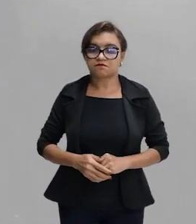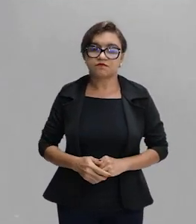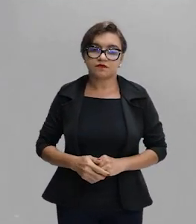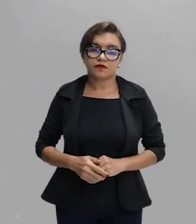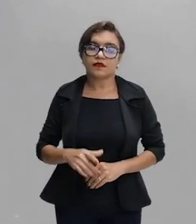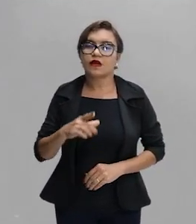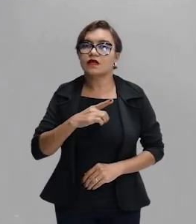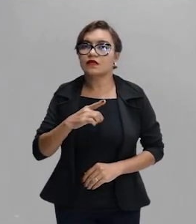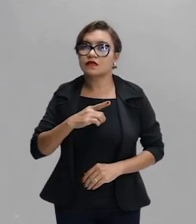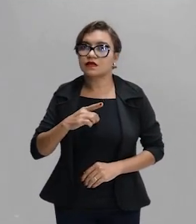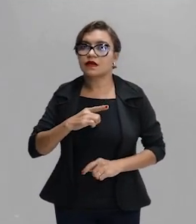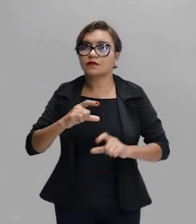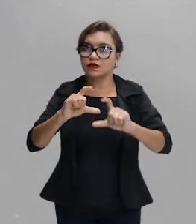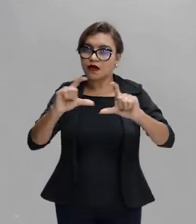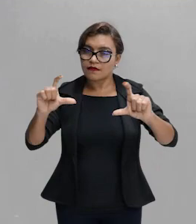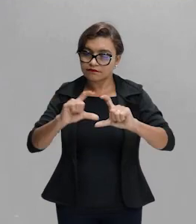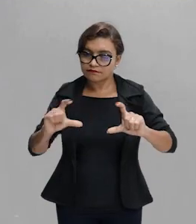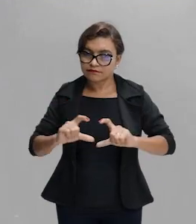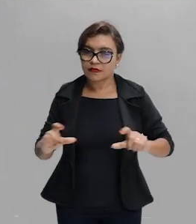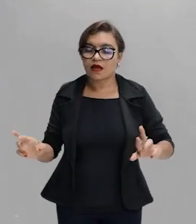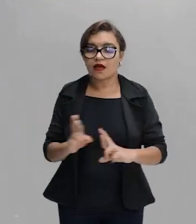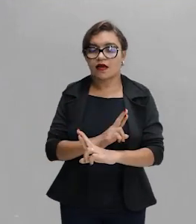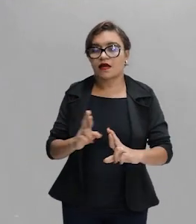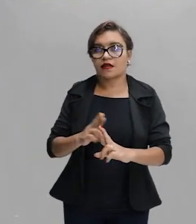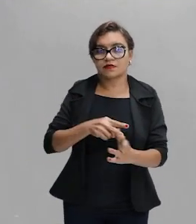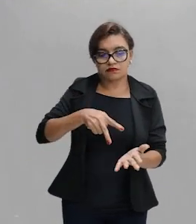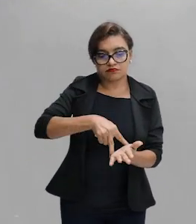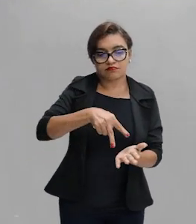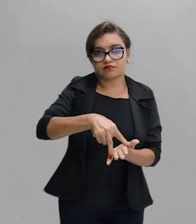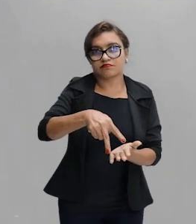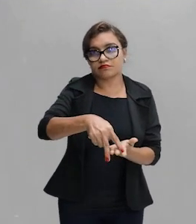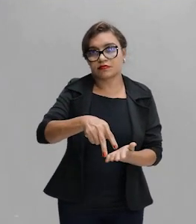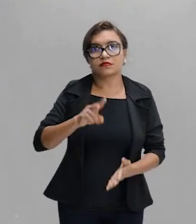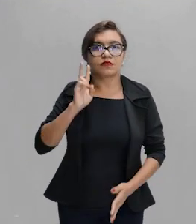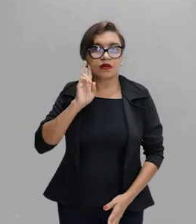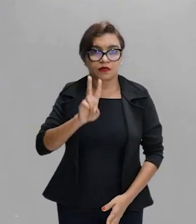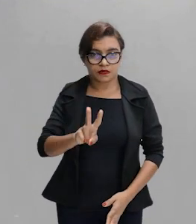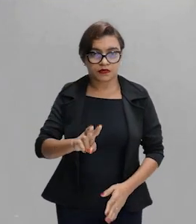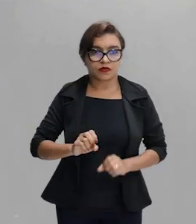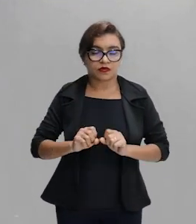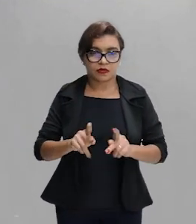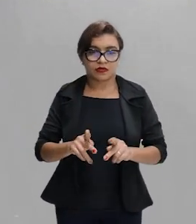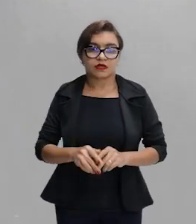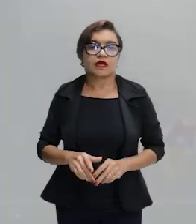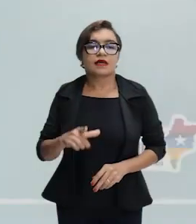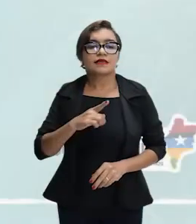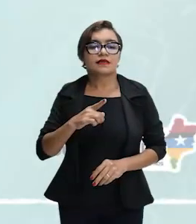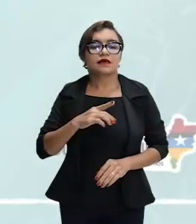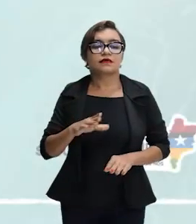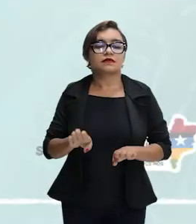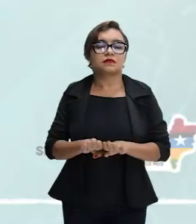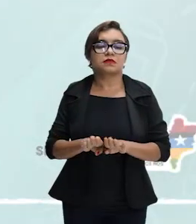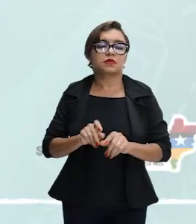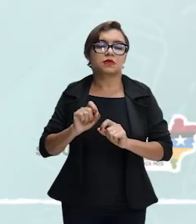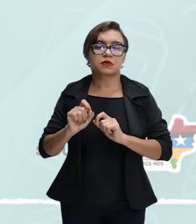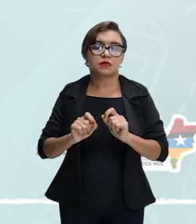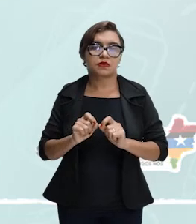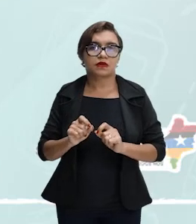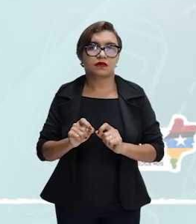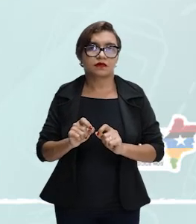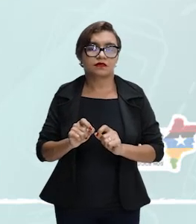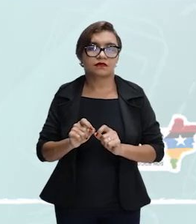Então, nós temos essas relações para o prisma óptico certinho? Então, nós vamos ter aqui as seguintes